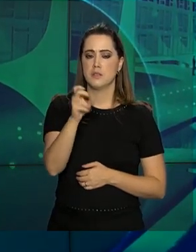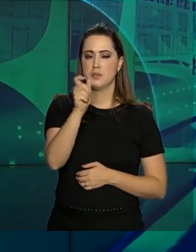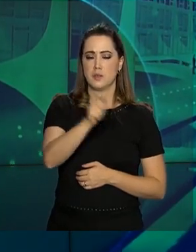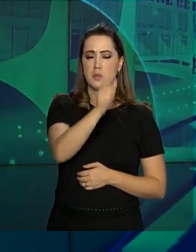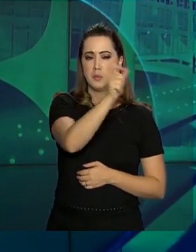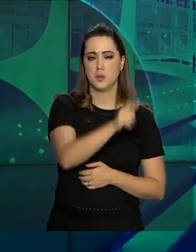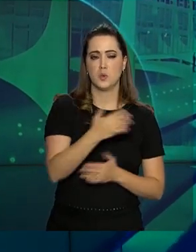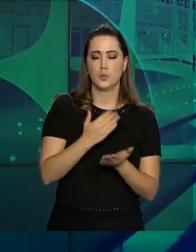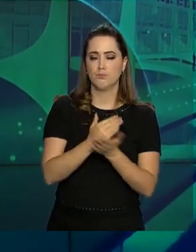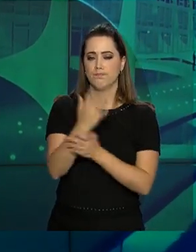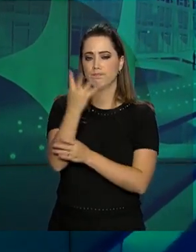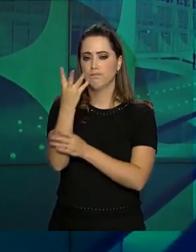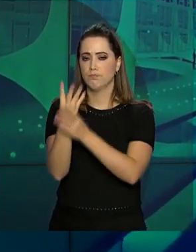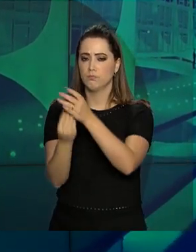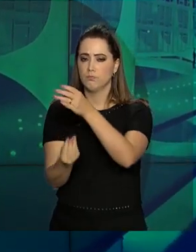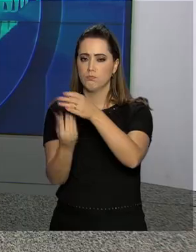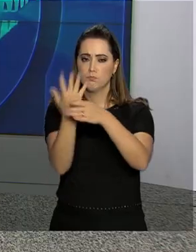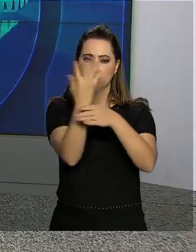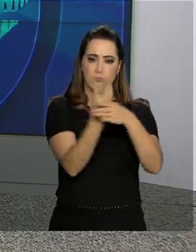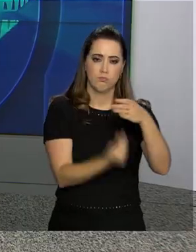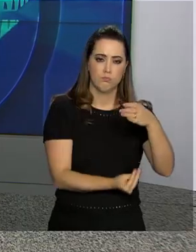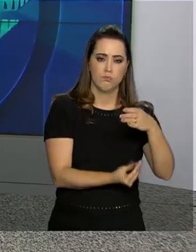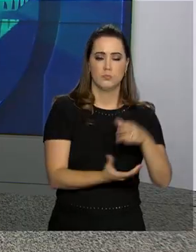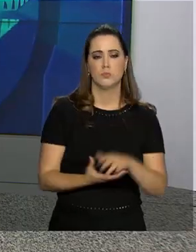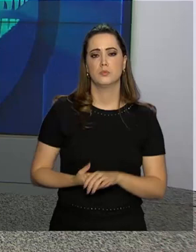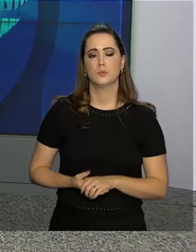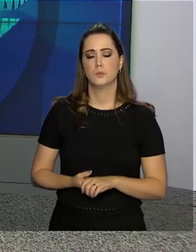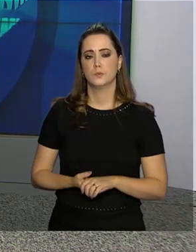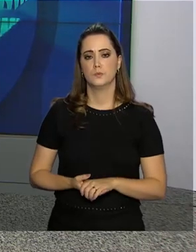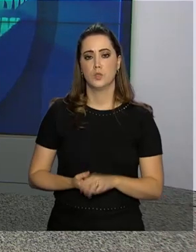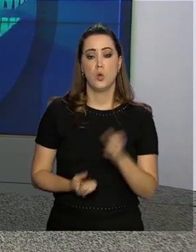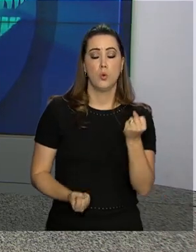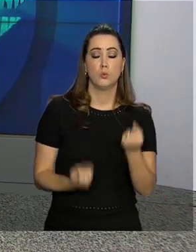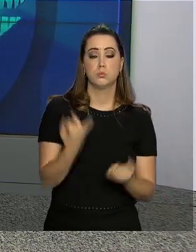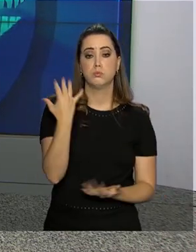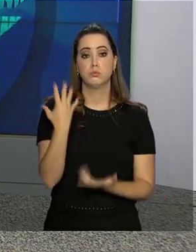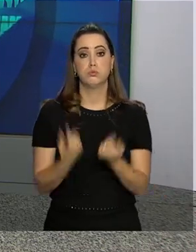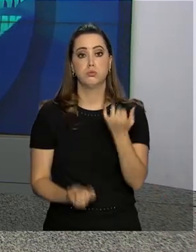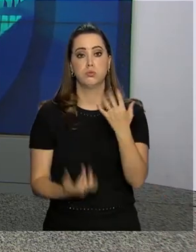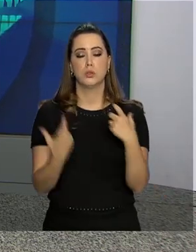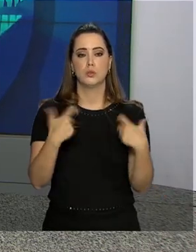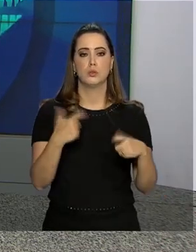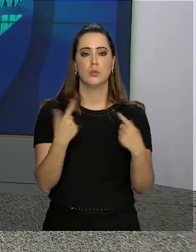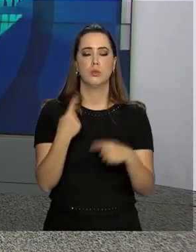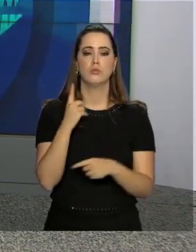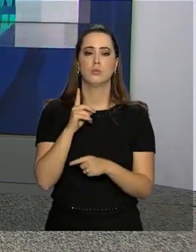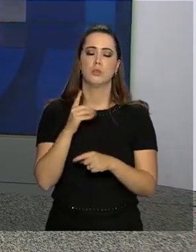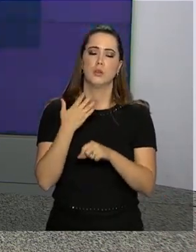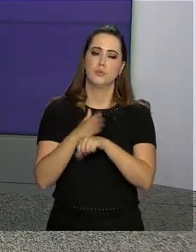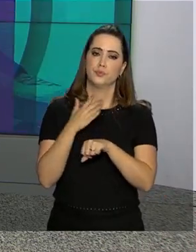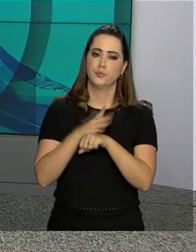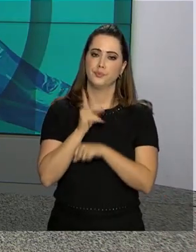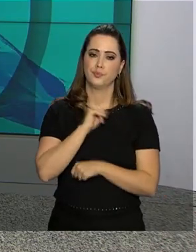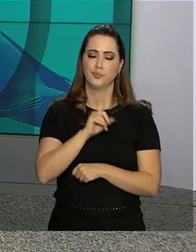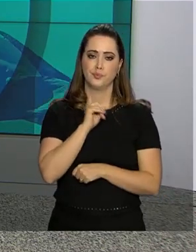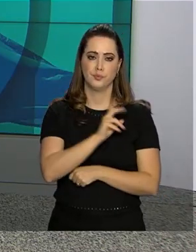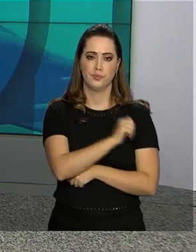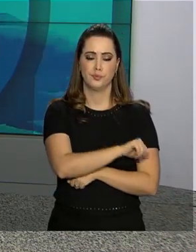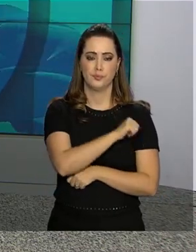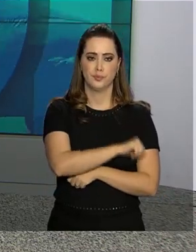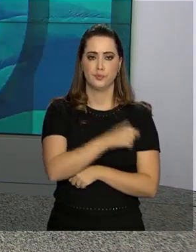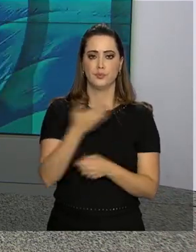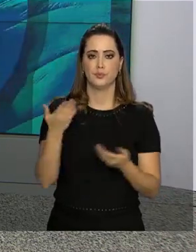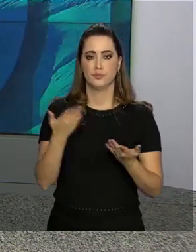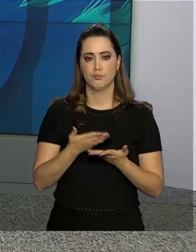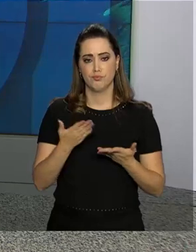continuam desaparecidas. Um incêndio na sede do Centro de Treinamento do Flamengo, no Rio de Janeiro, na